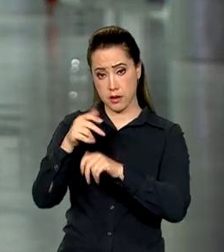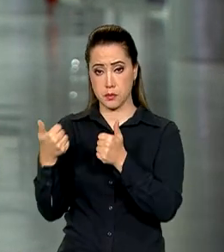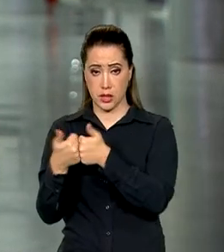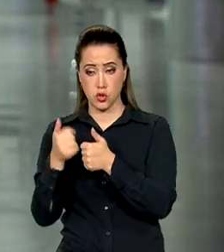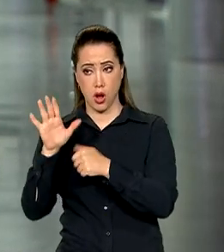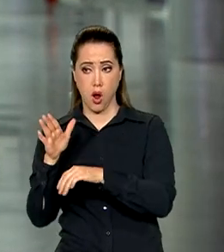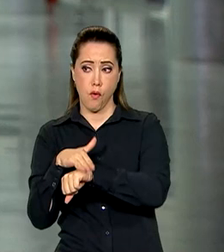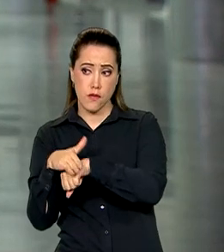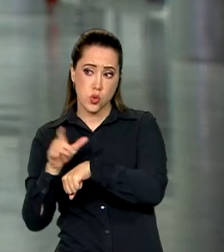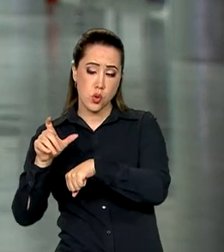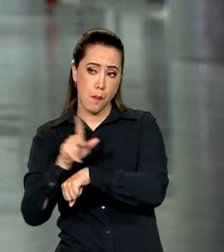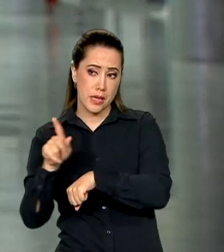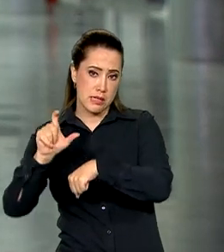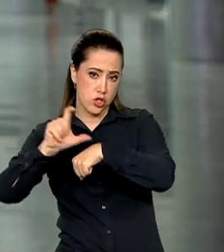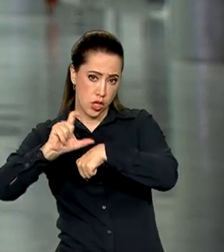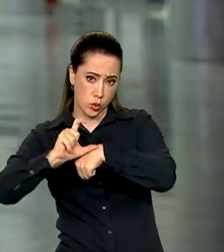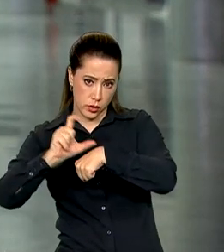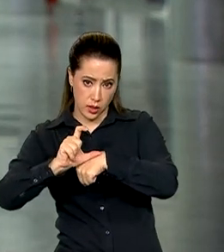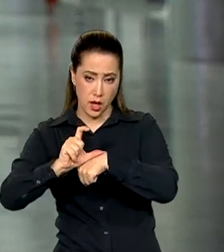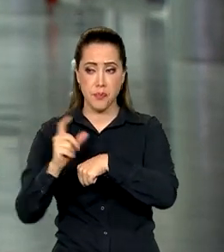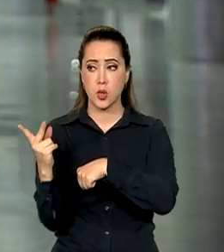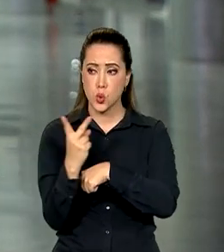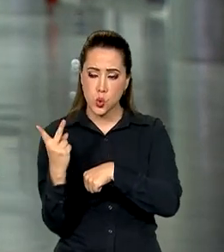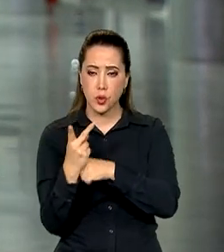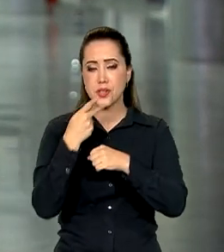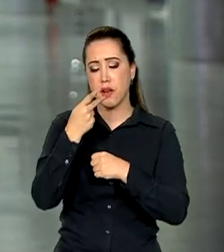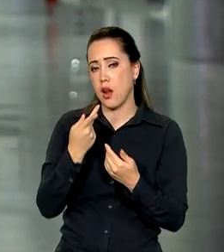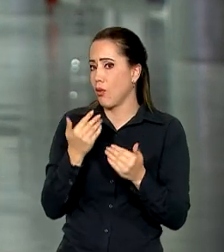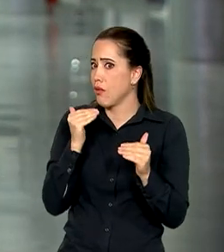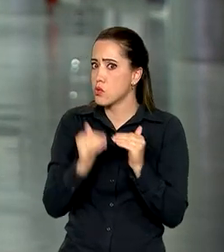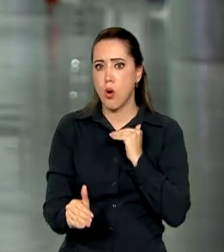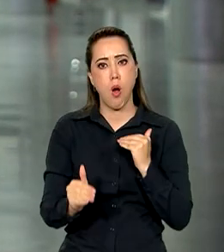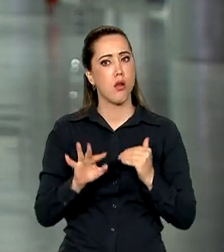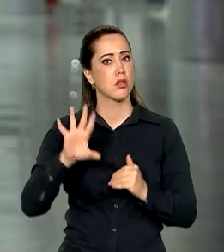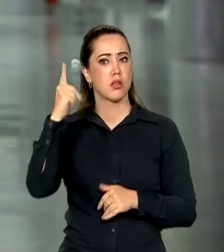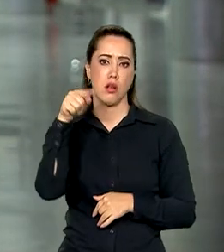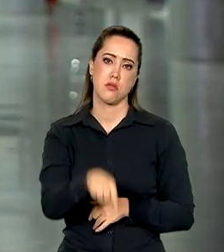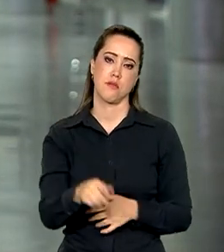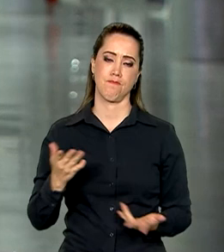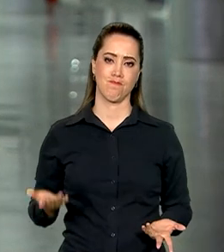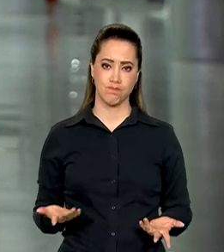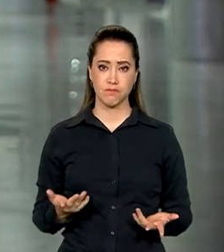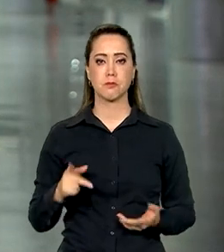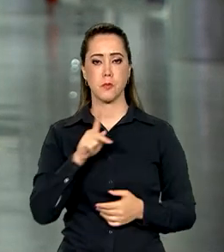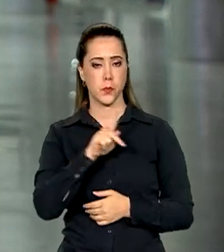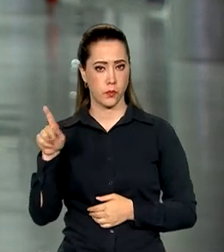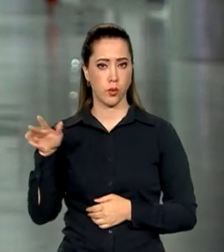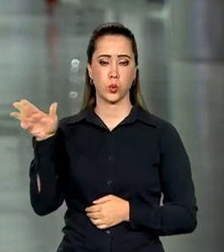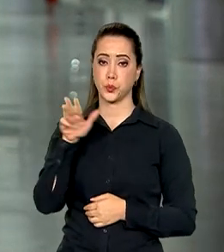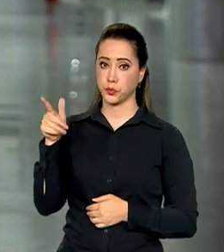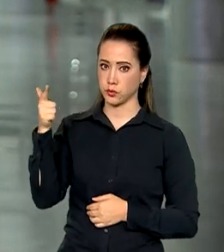Turquia e os dois líderes concordaram que são inaceitáveis os ataques. O presidente Lula